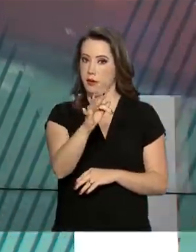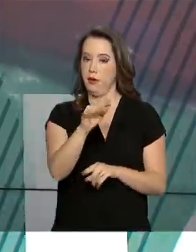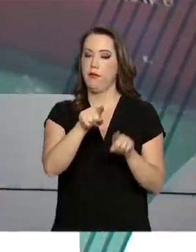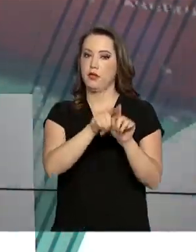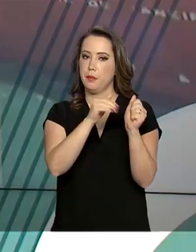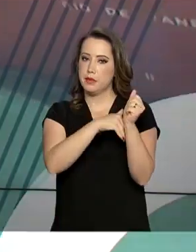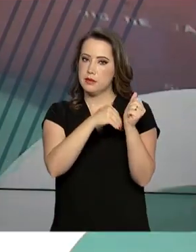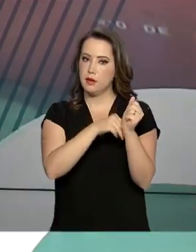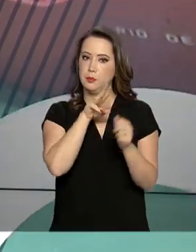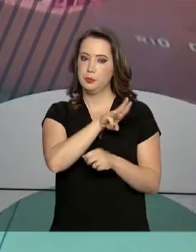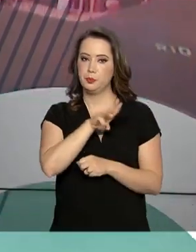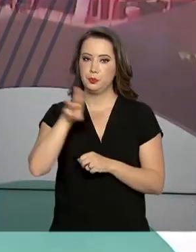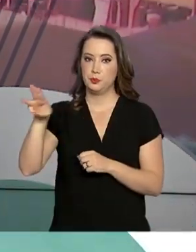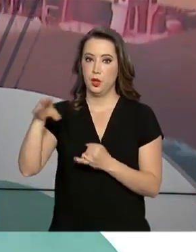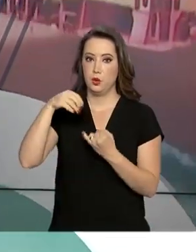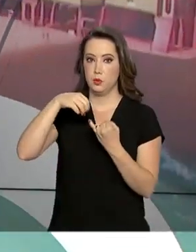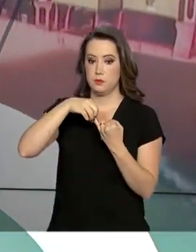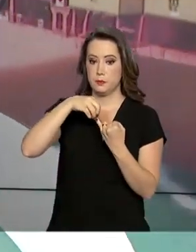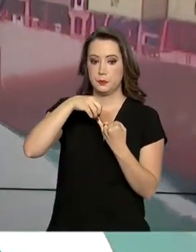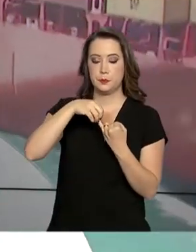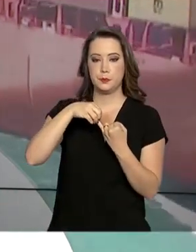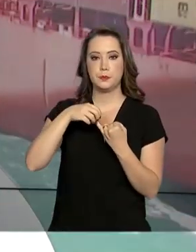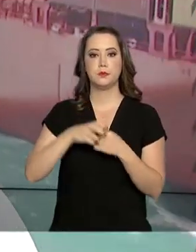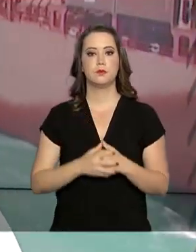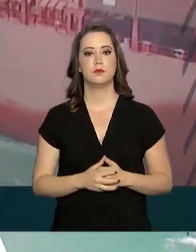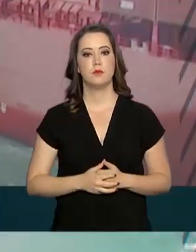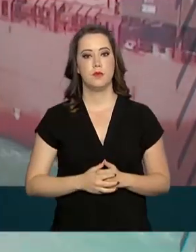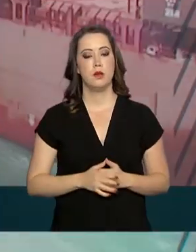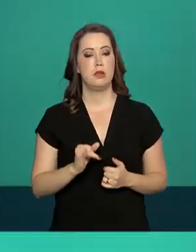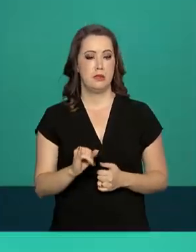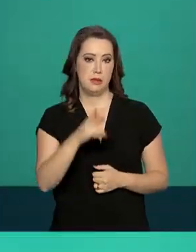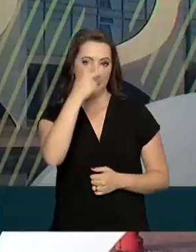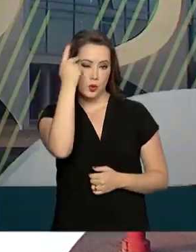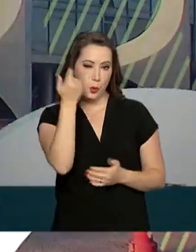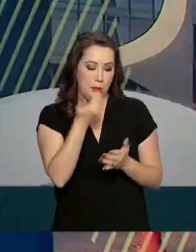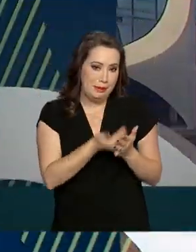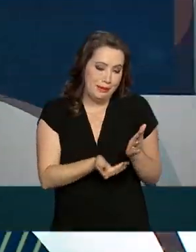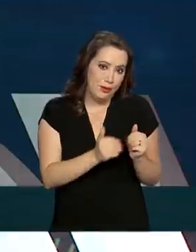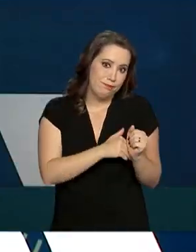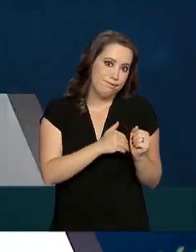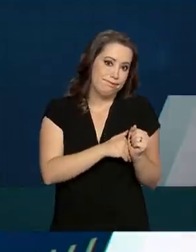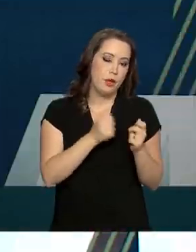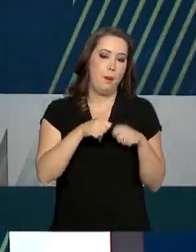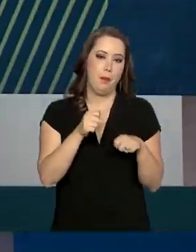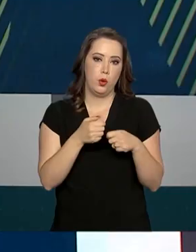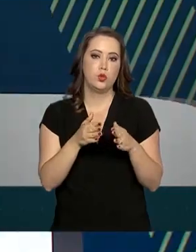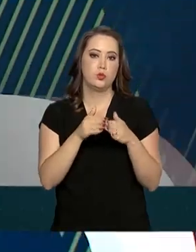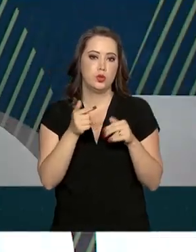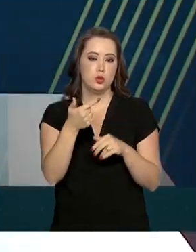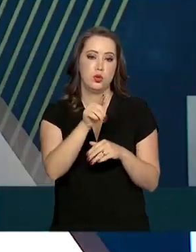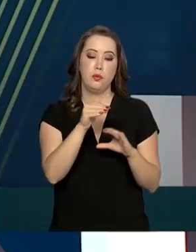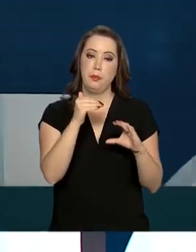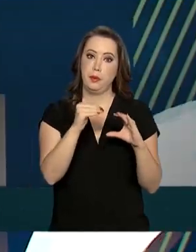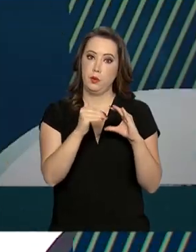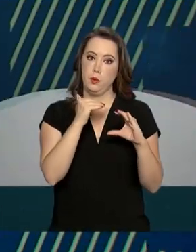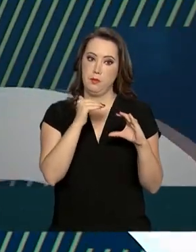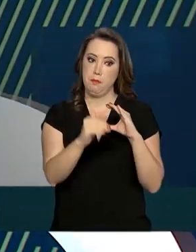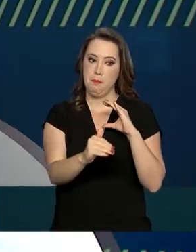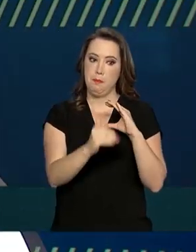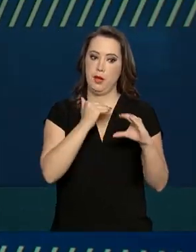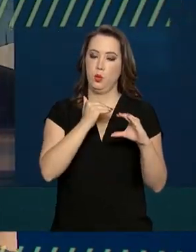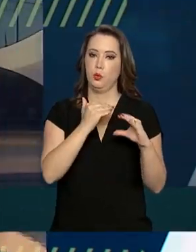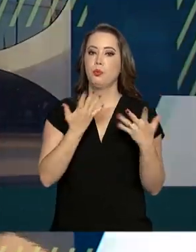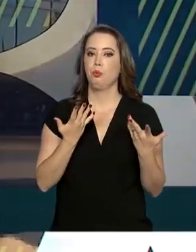site enem.inep.gov.br. O estudante que perdeu a senha pode recuperá-la pelo e-mail cadastrado.